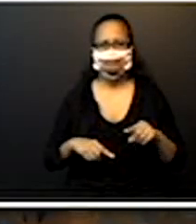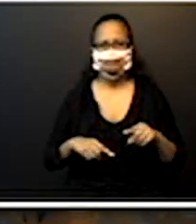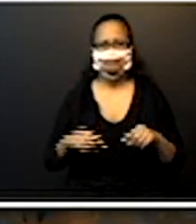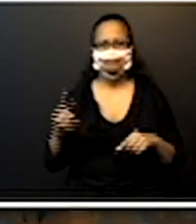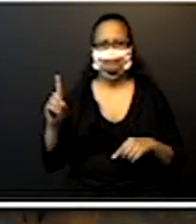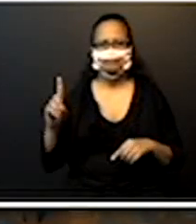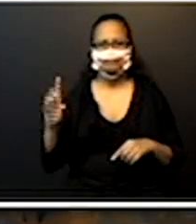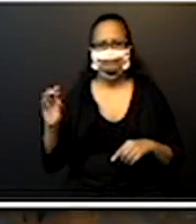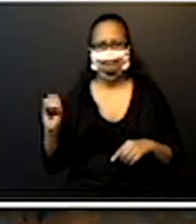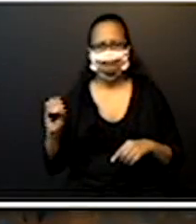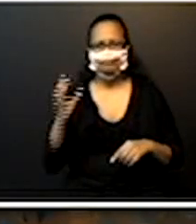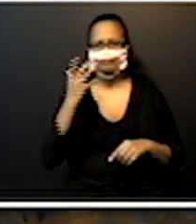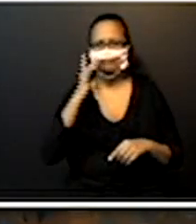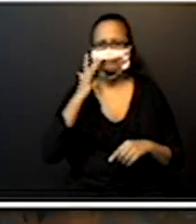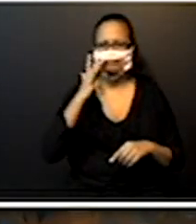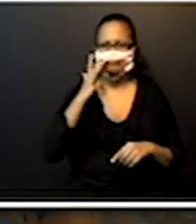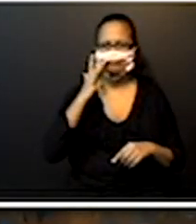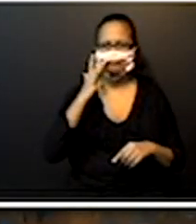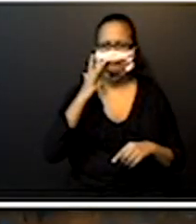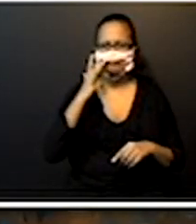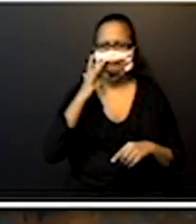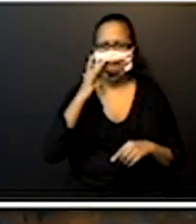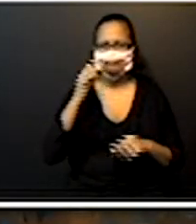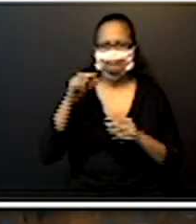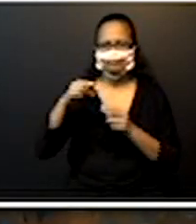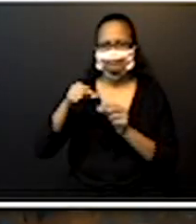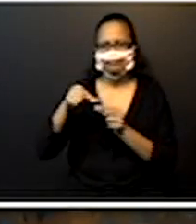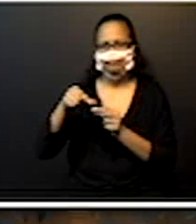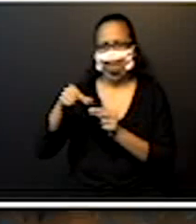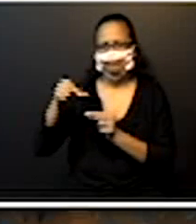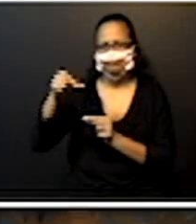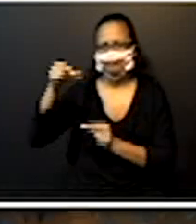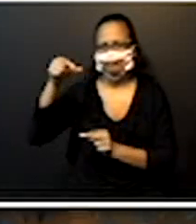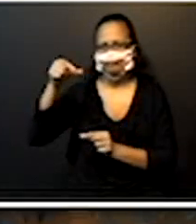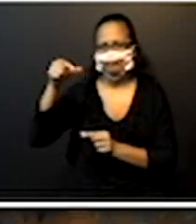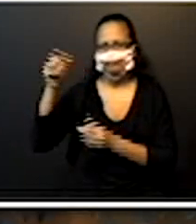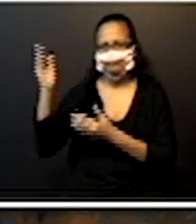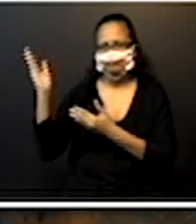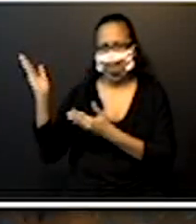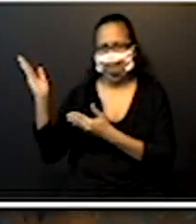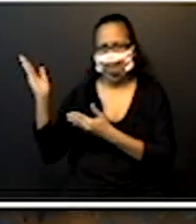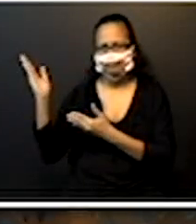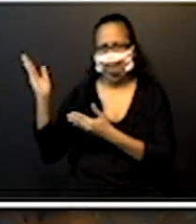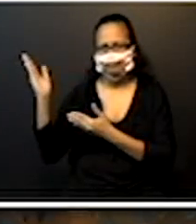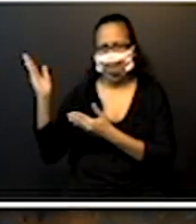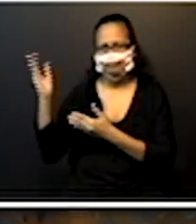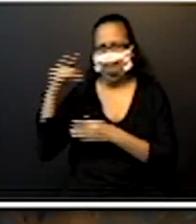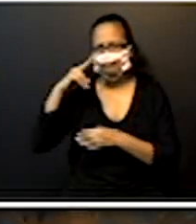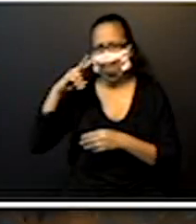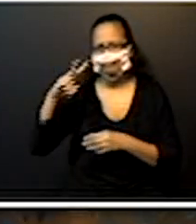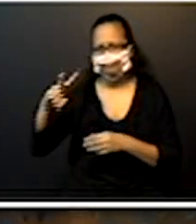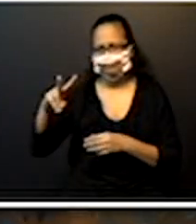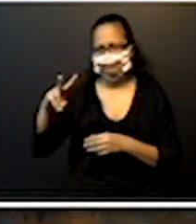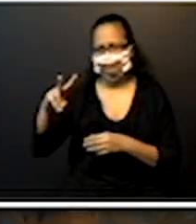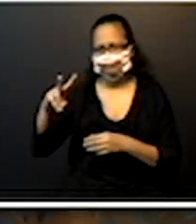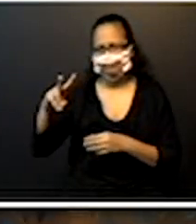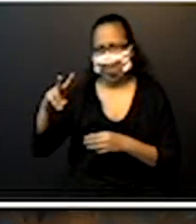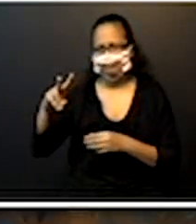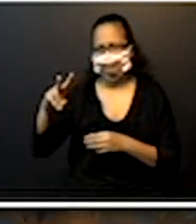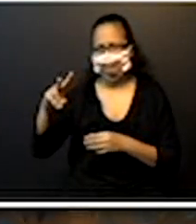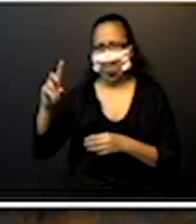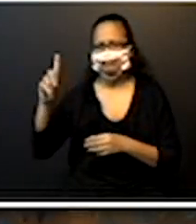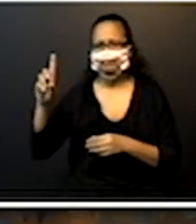é o material dourado. Olha lá as barrinhas. Olha lá. Igualzinho está na figura. Olha o meu montinho de 10.